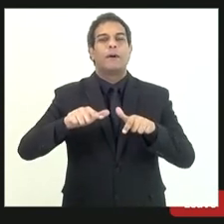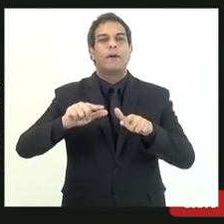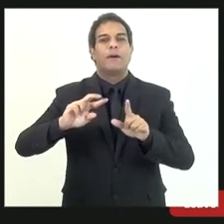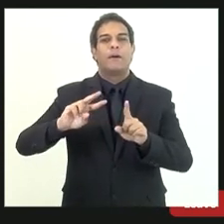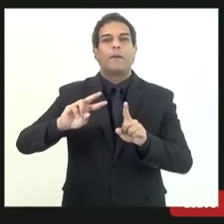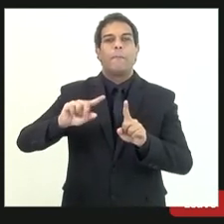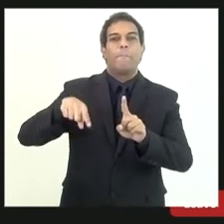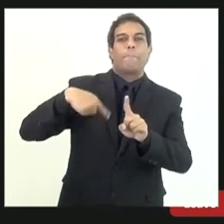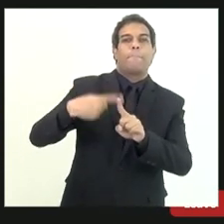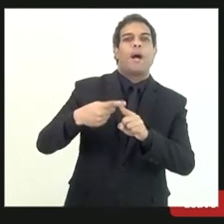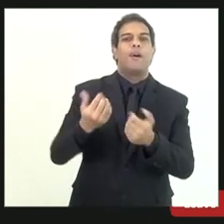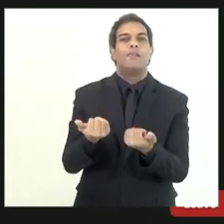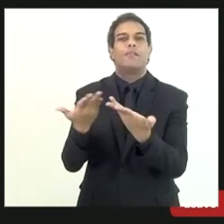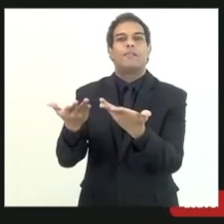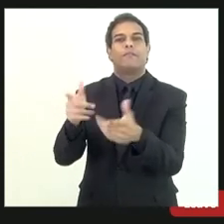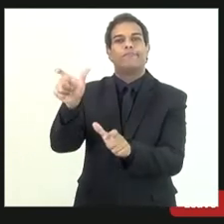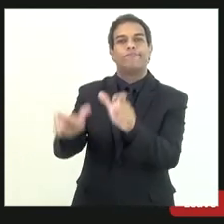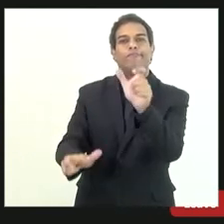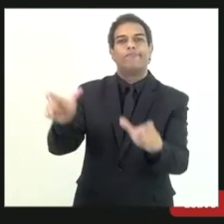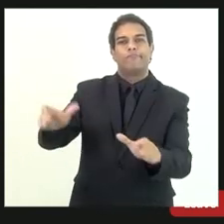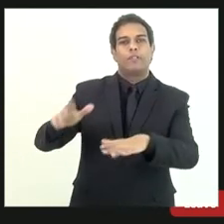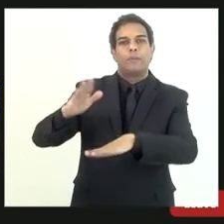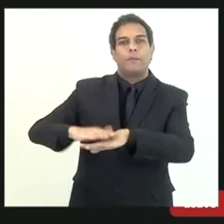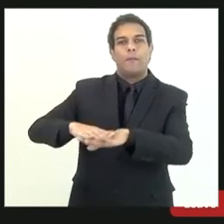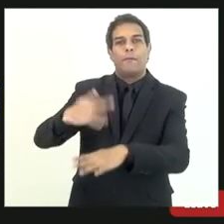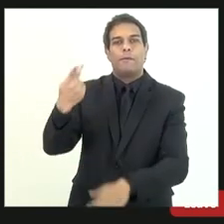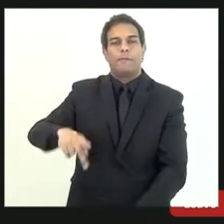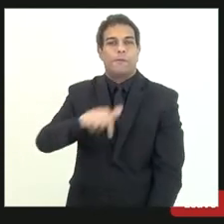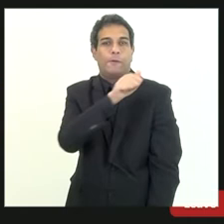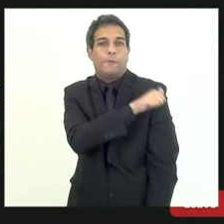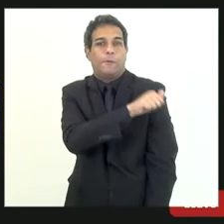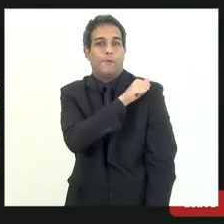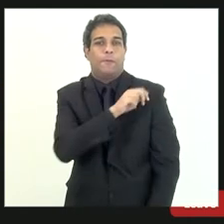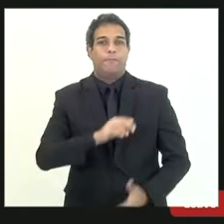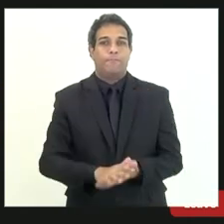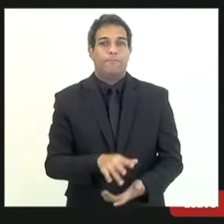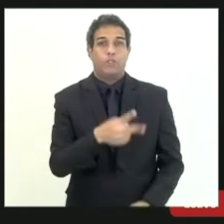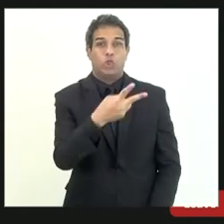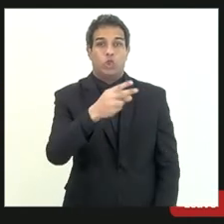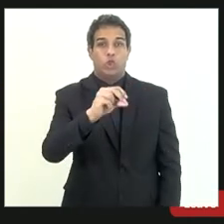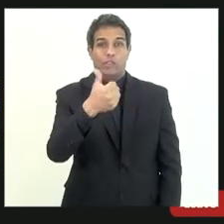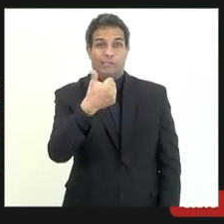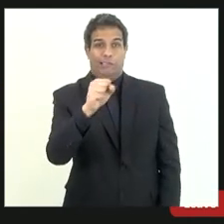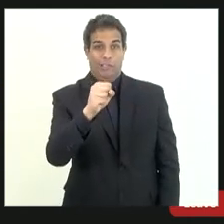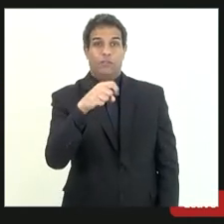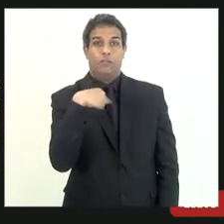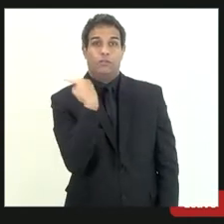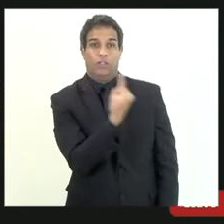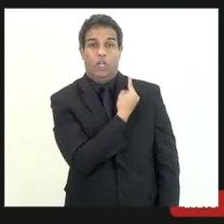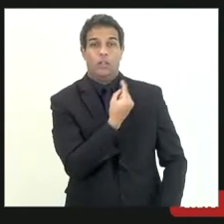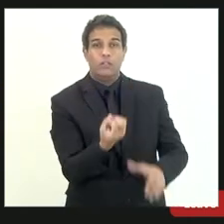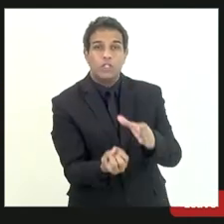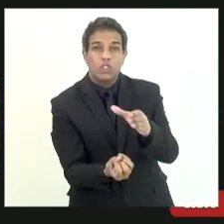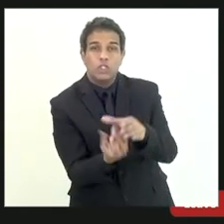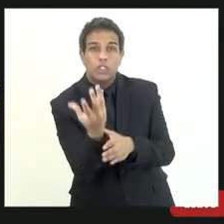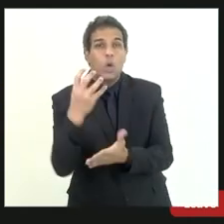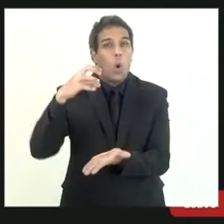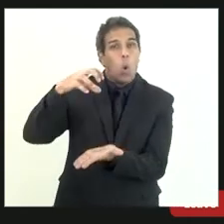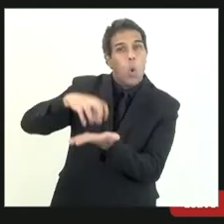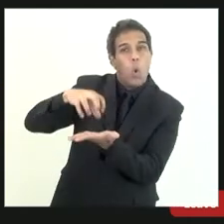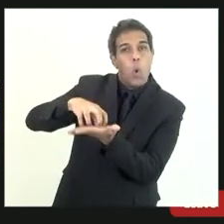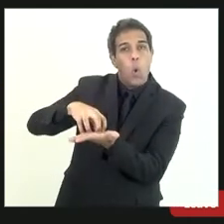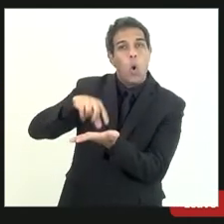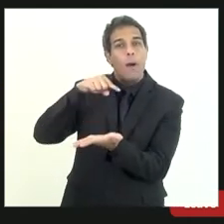contribuinte a título de exemplo desde 2018 nesse NAF que nós criamos aqui nós conseguimos uma